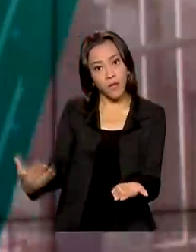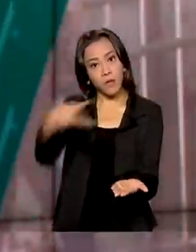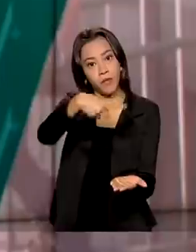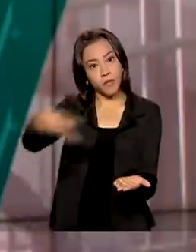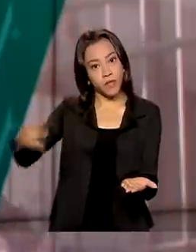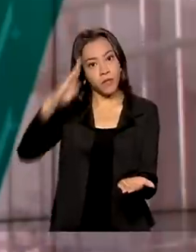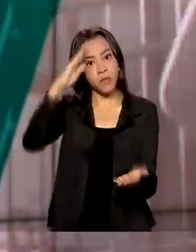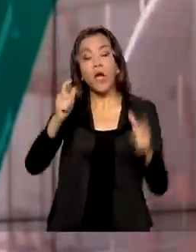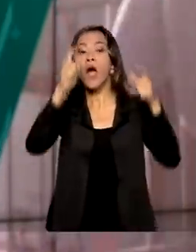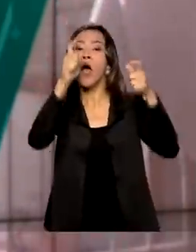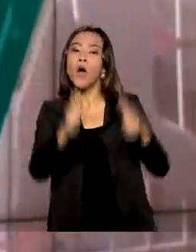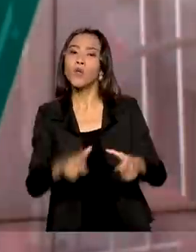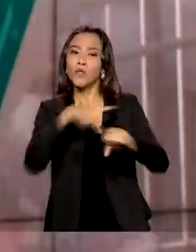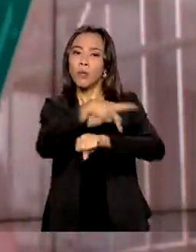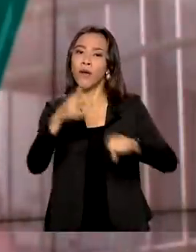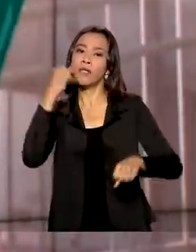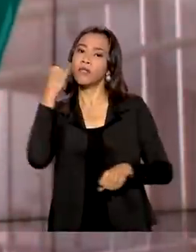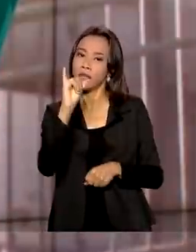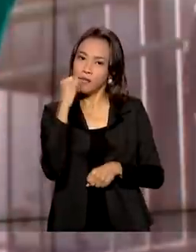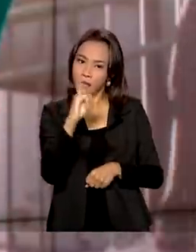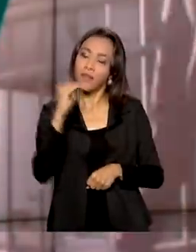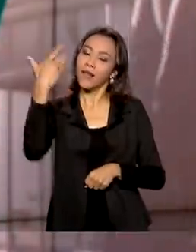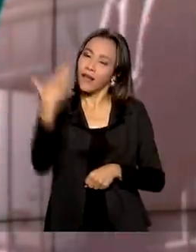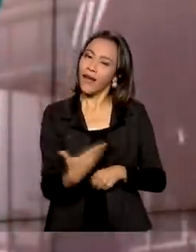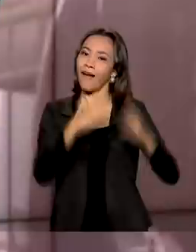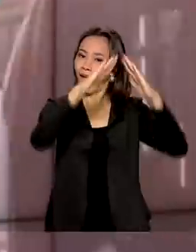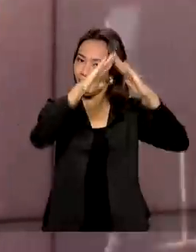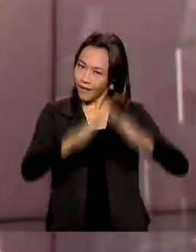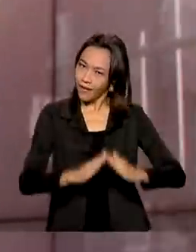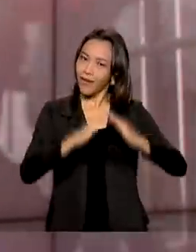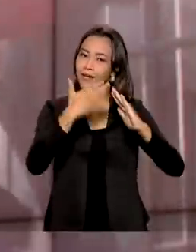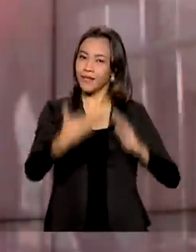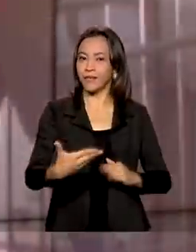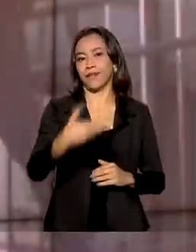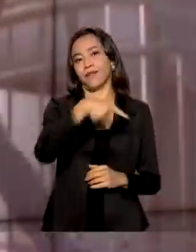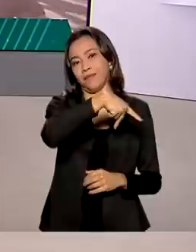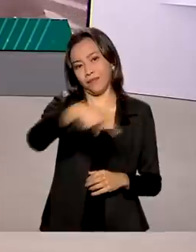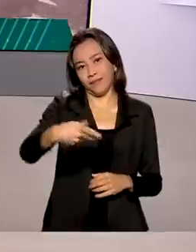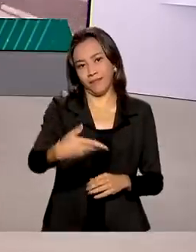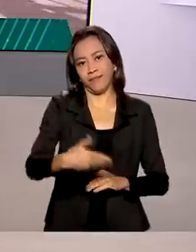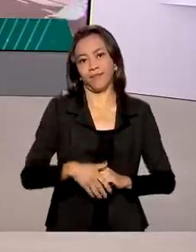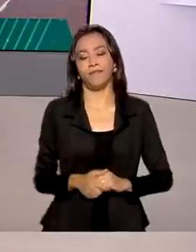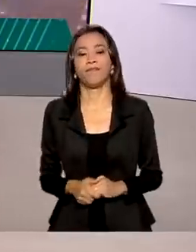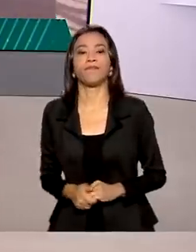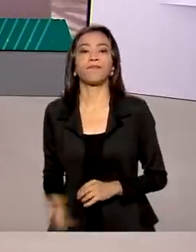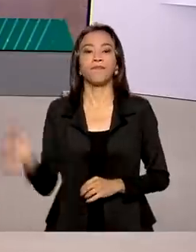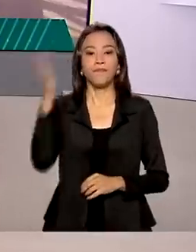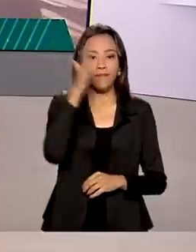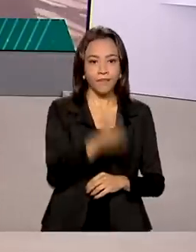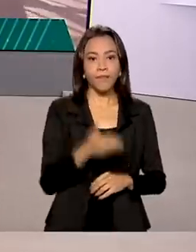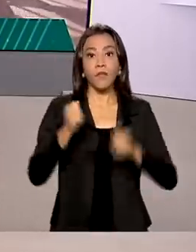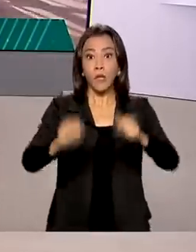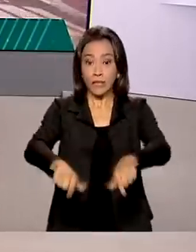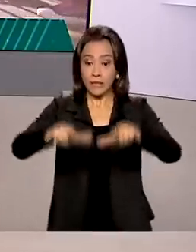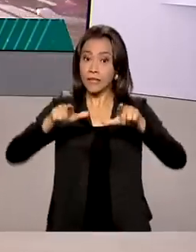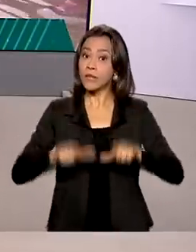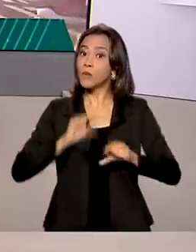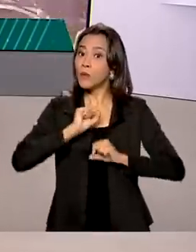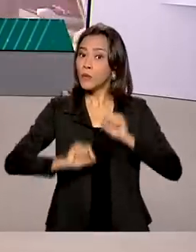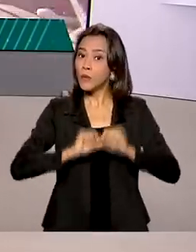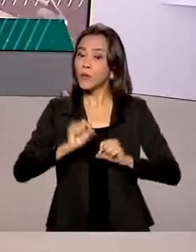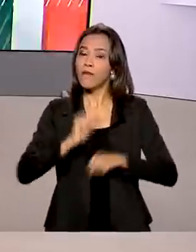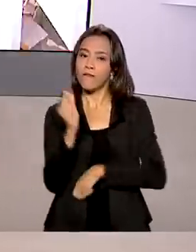Palácio do Quirinal, em Roma, residência oficial do chefe de Estado italiano. O certificado de vacinação que